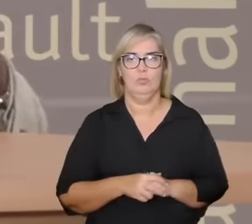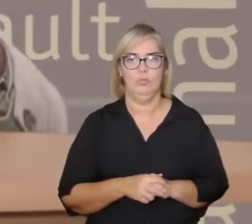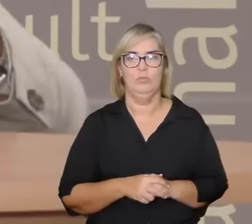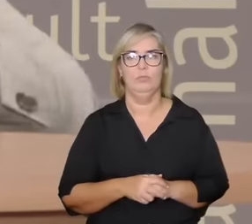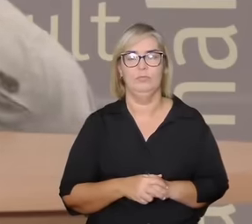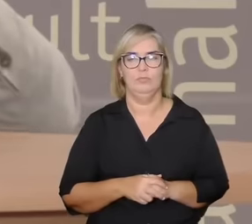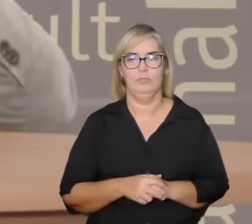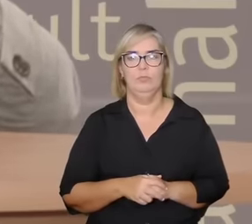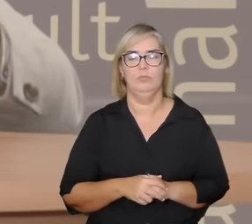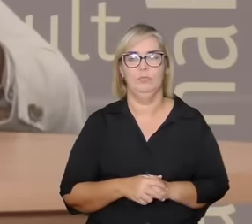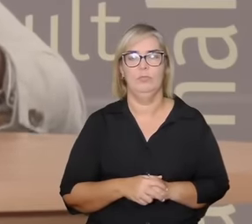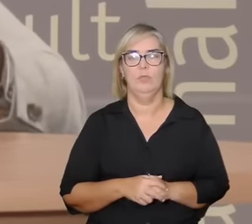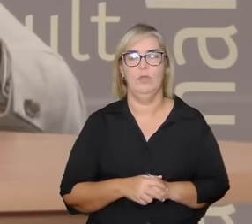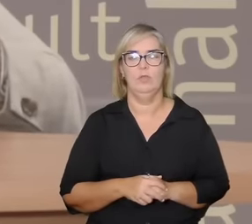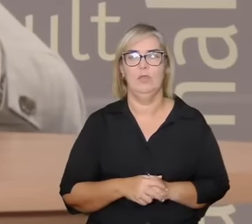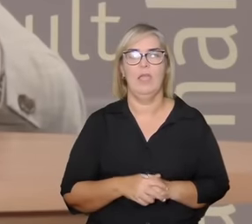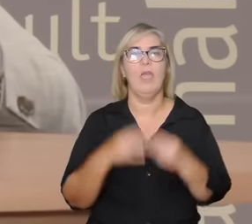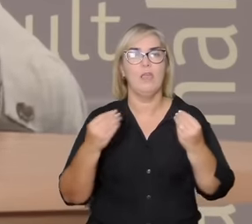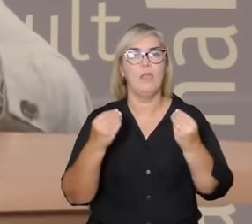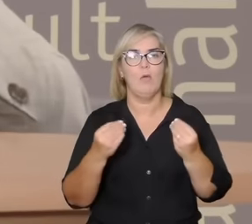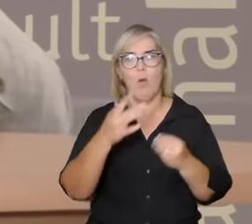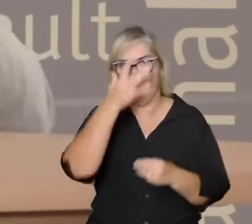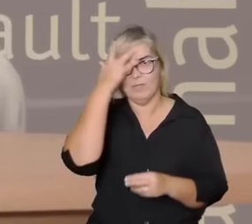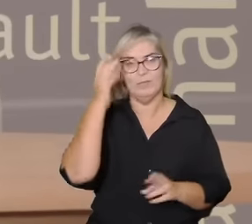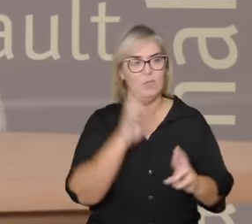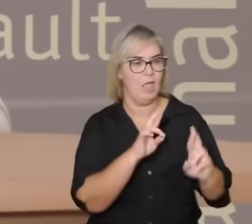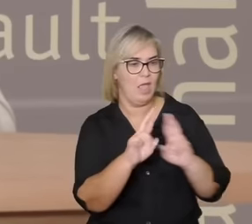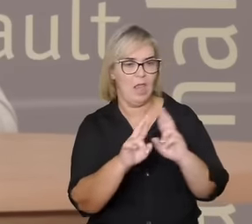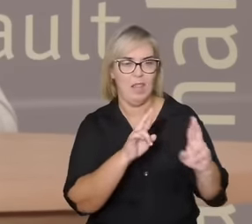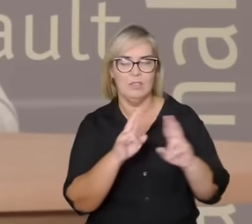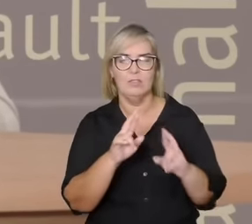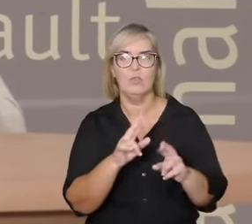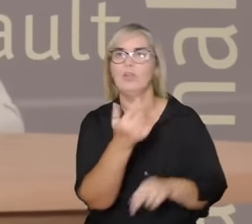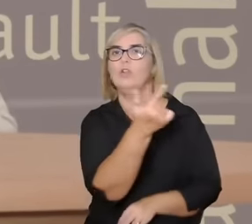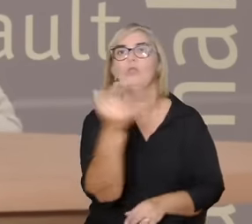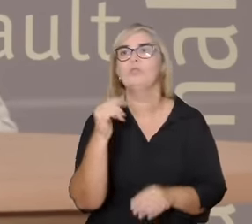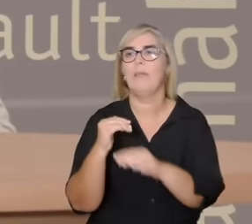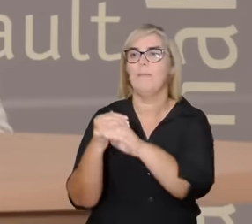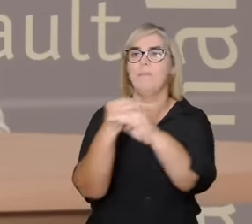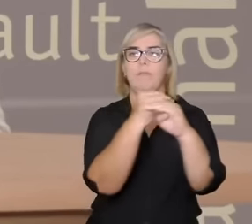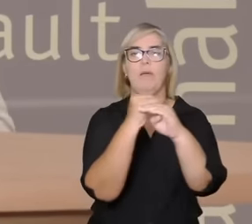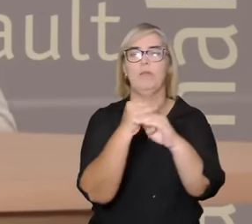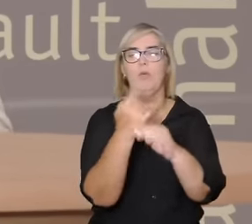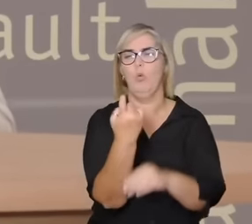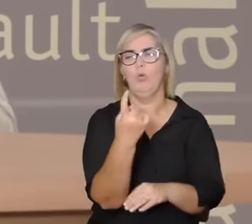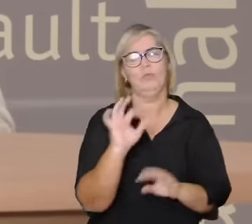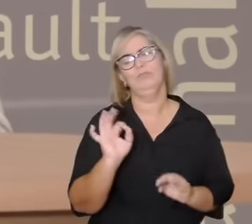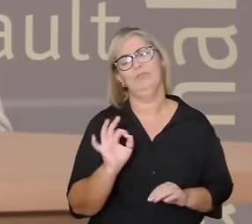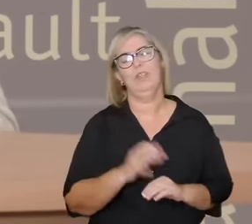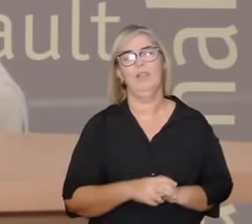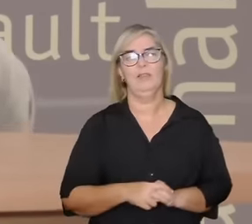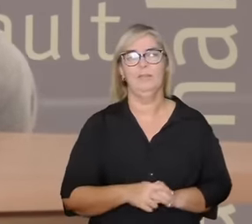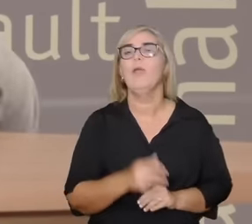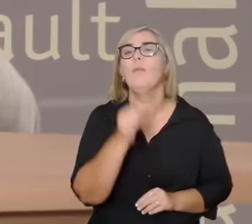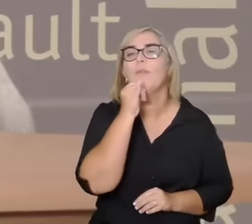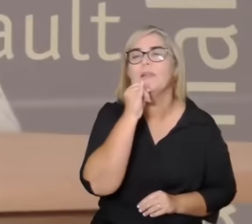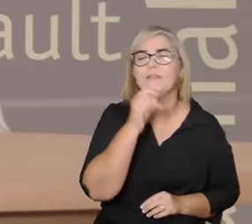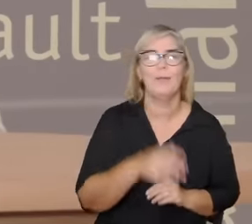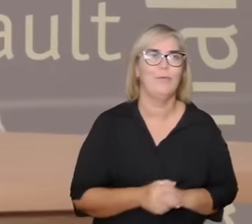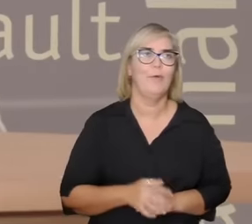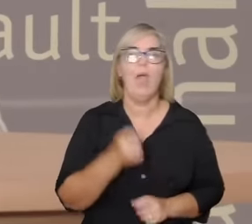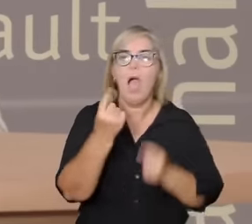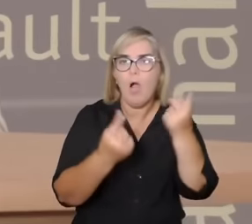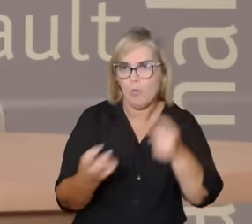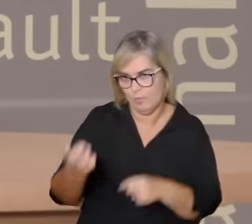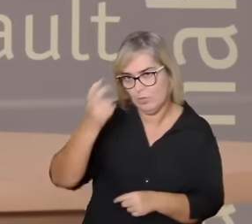a maneira como a gente se relaciona com as coisas não tem um único padrão então por exemplo algumas culturas para dar um exemplo